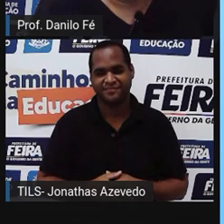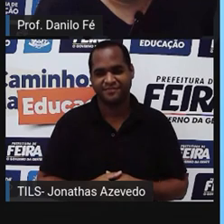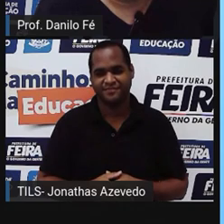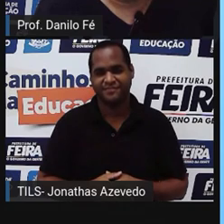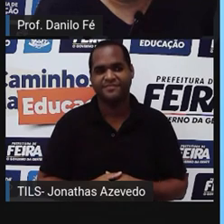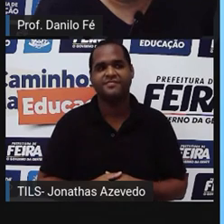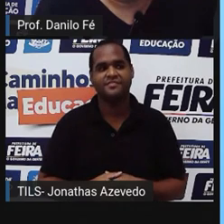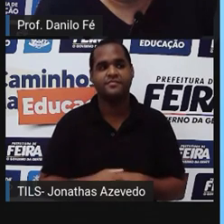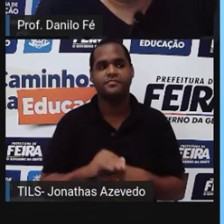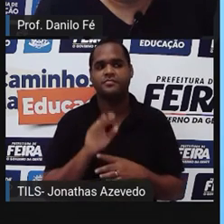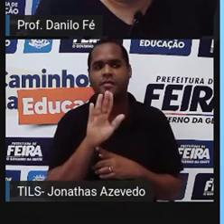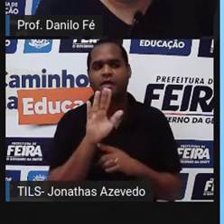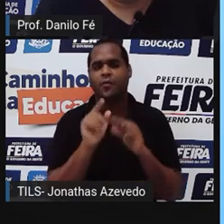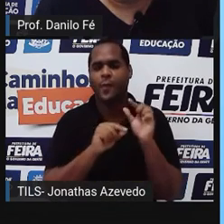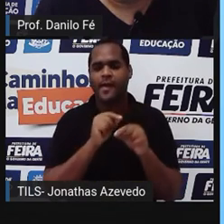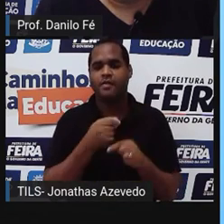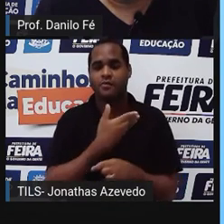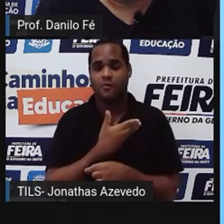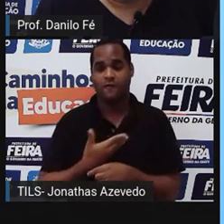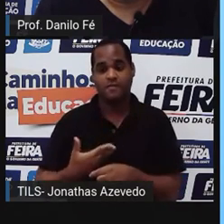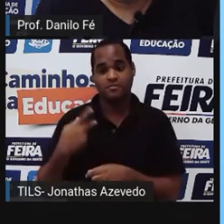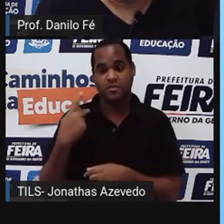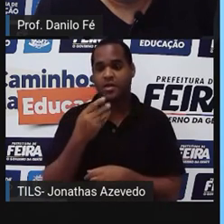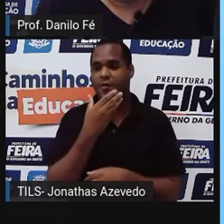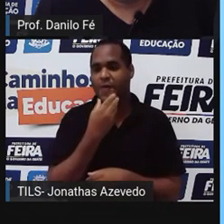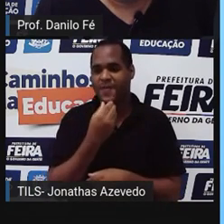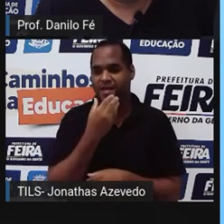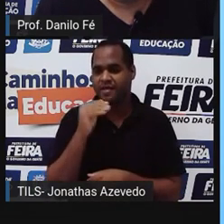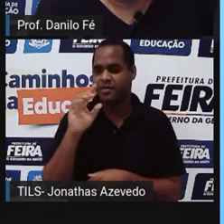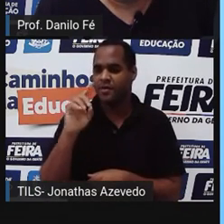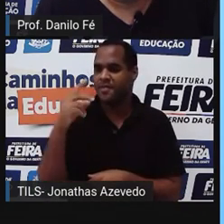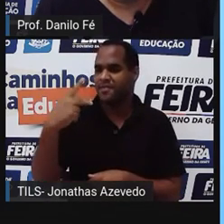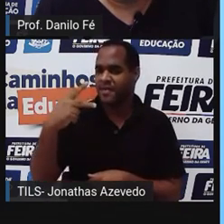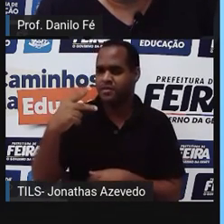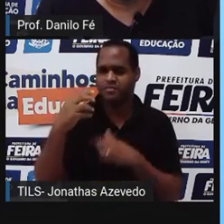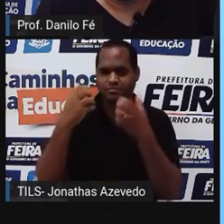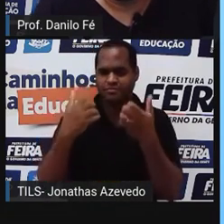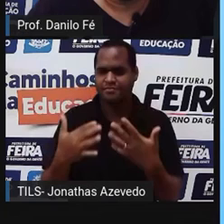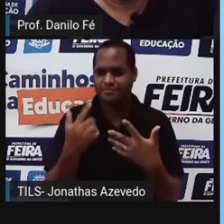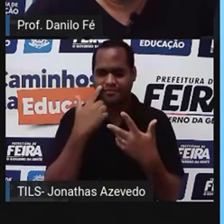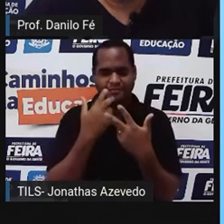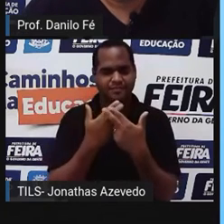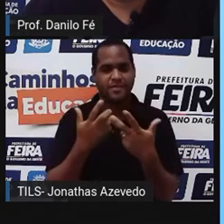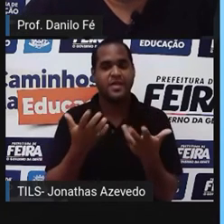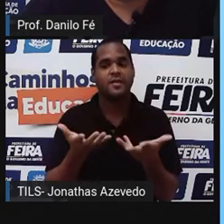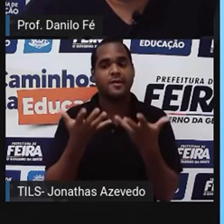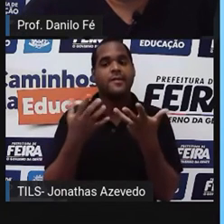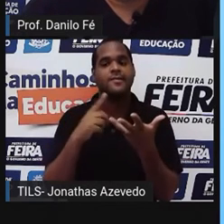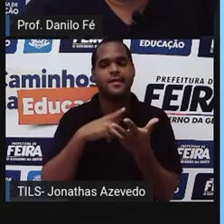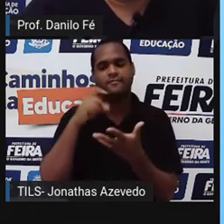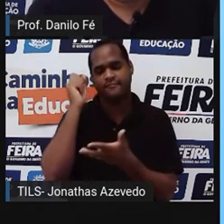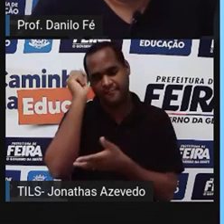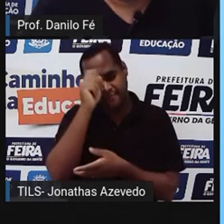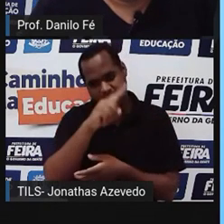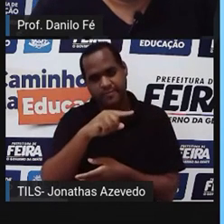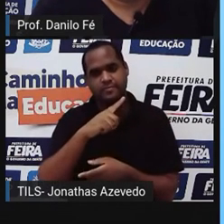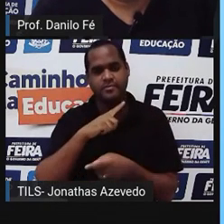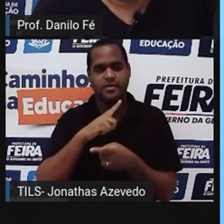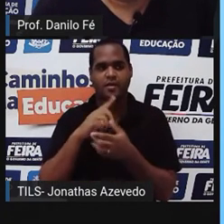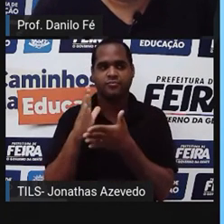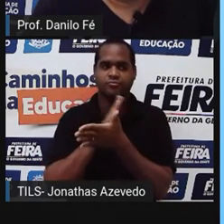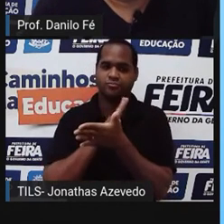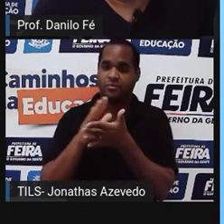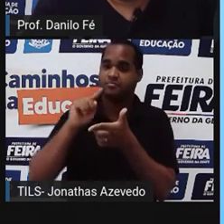Mas o governo de Dom Pedro não é muito bem sucedido. Ele tem uma série de dificuldades, uma